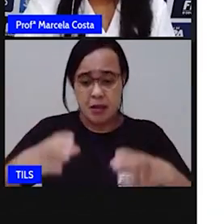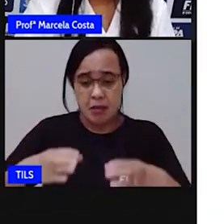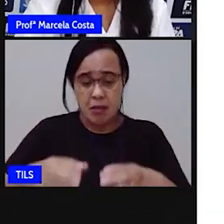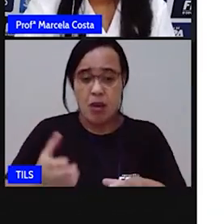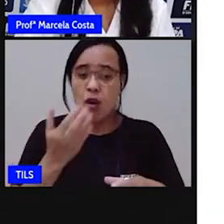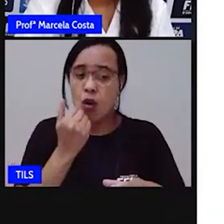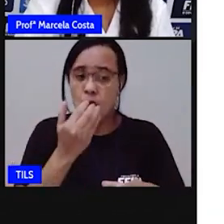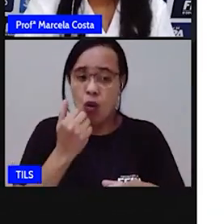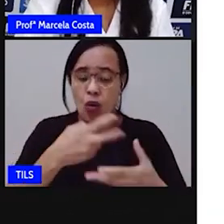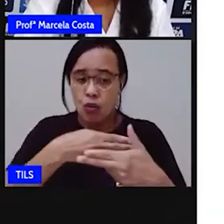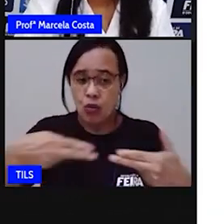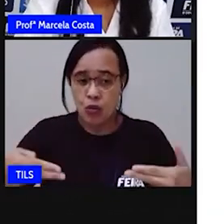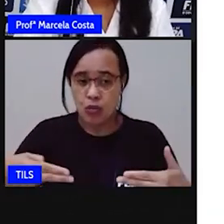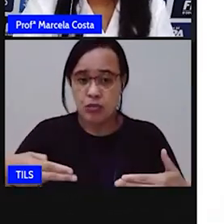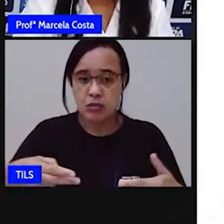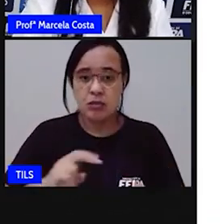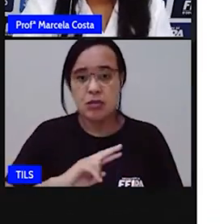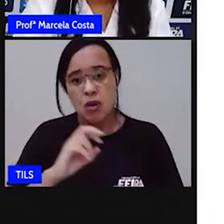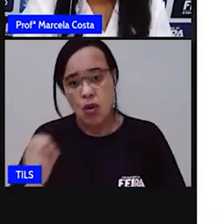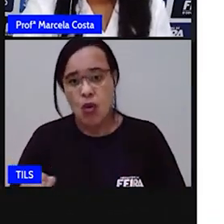Tem um armário?